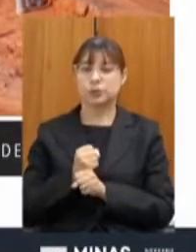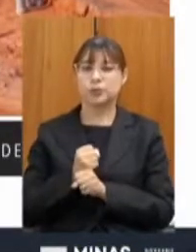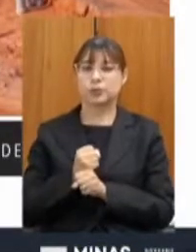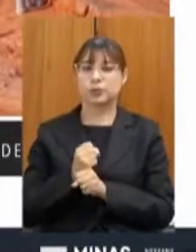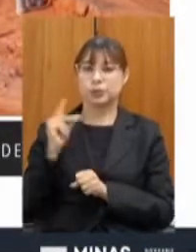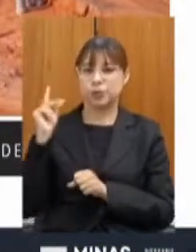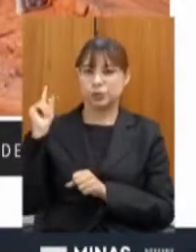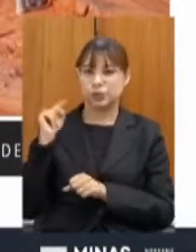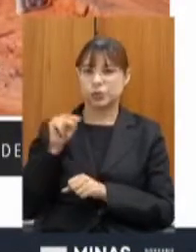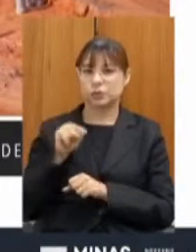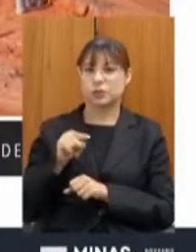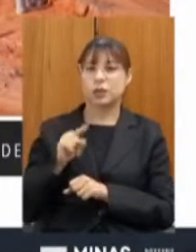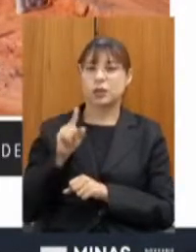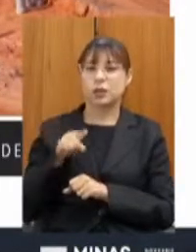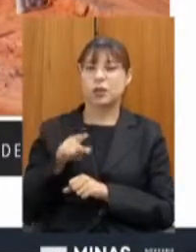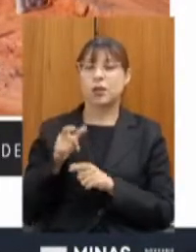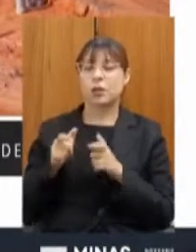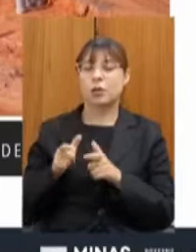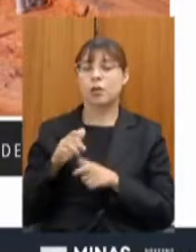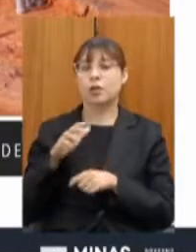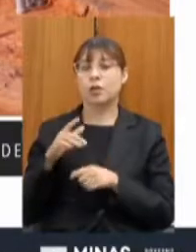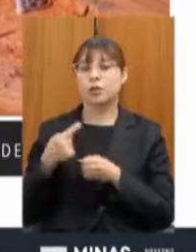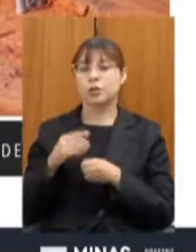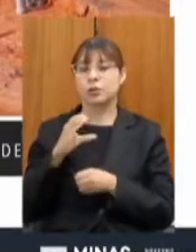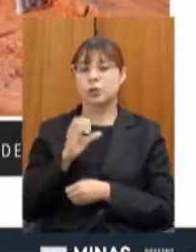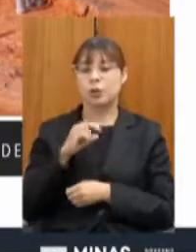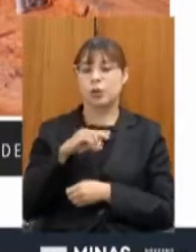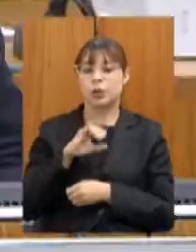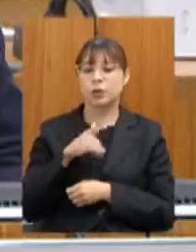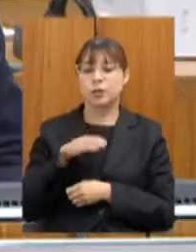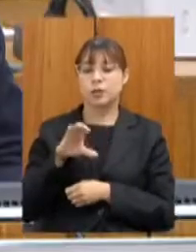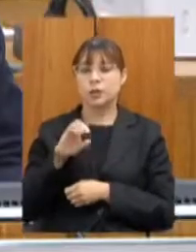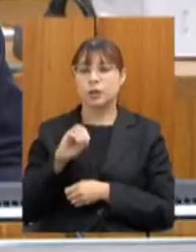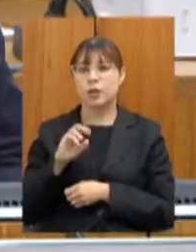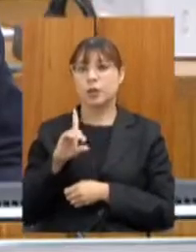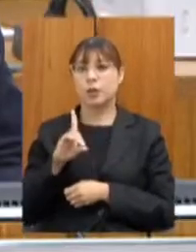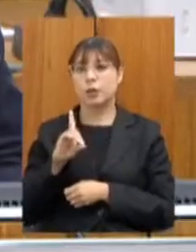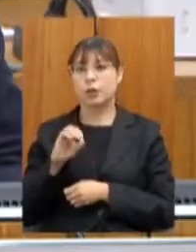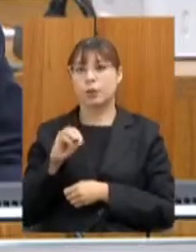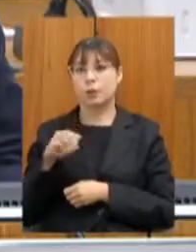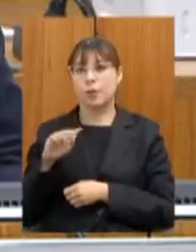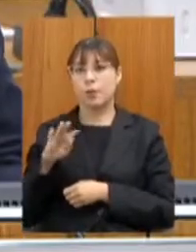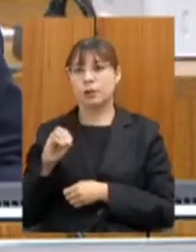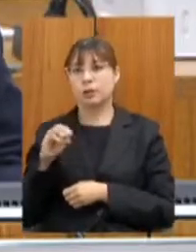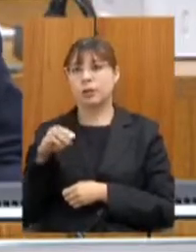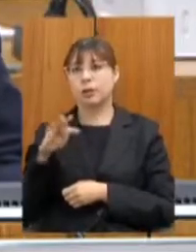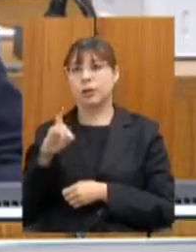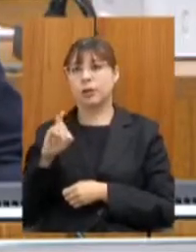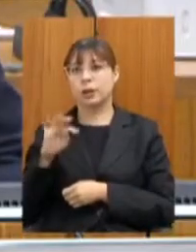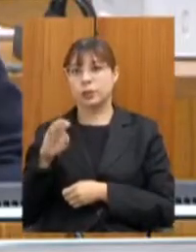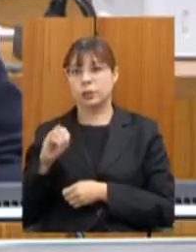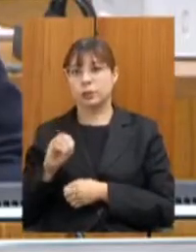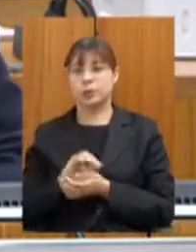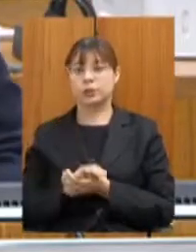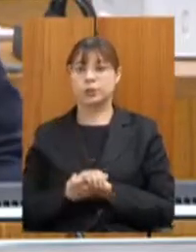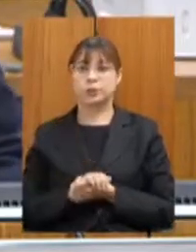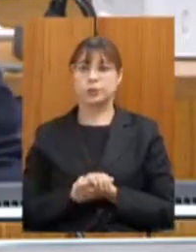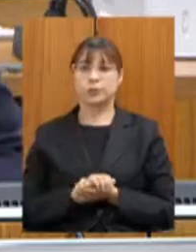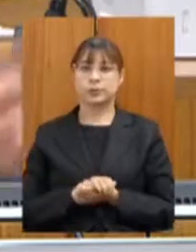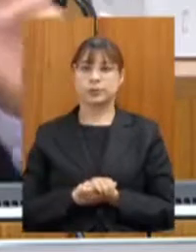Aqui é a concessão do Mato Dentro, uma parceria com a Anglo-América, que também está sendo desenvolvida. Vamos seguir, por favor?